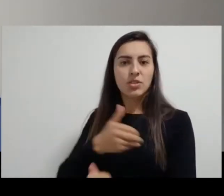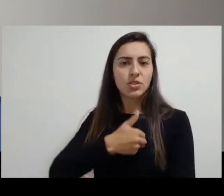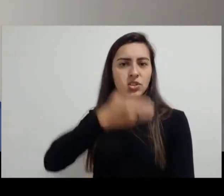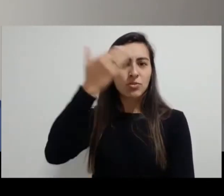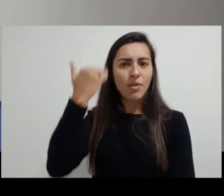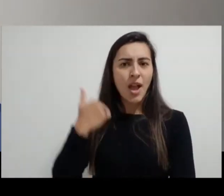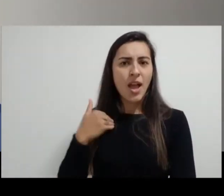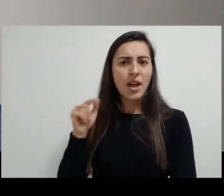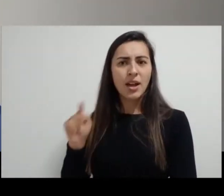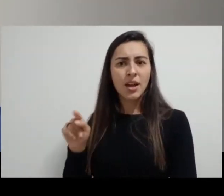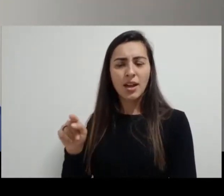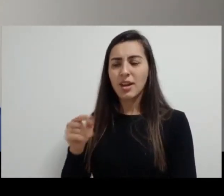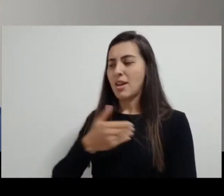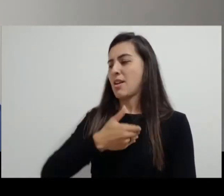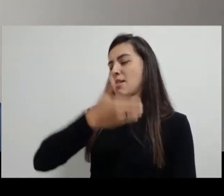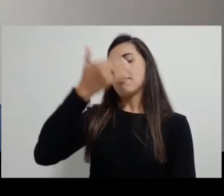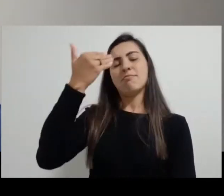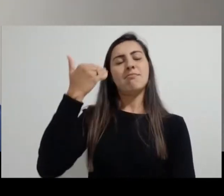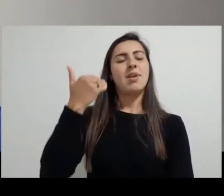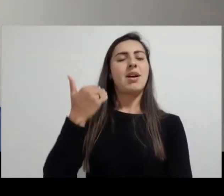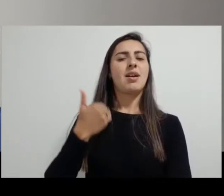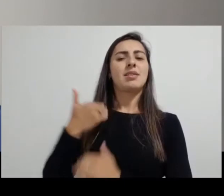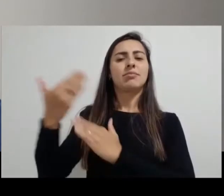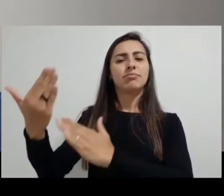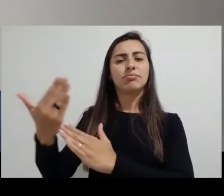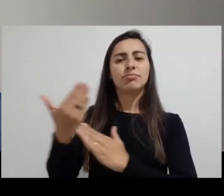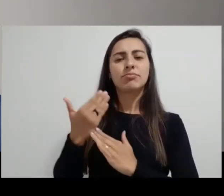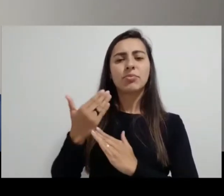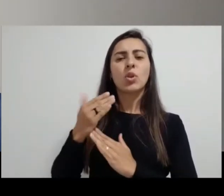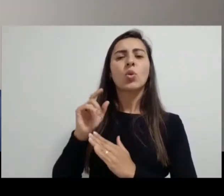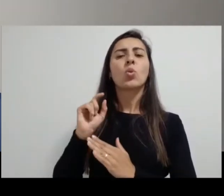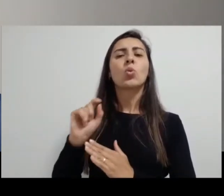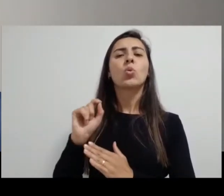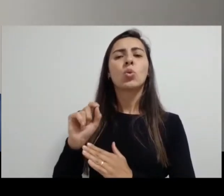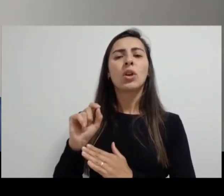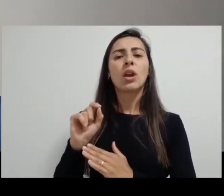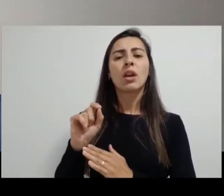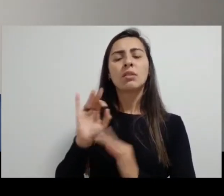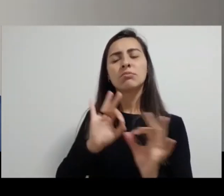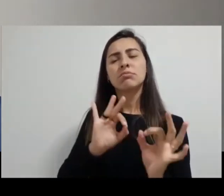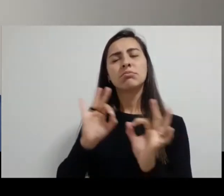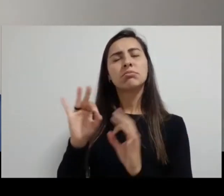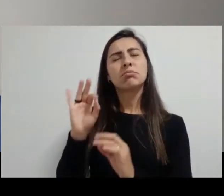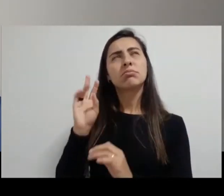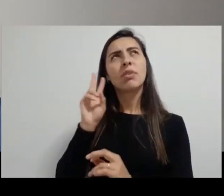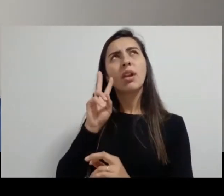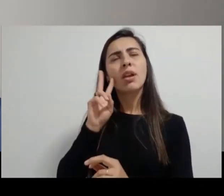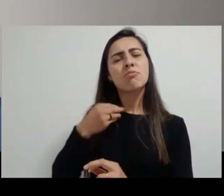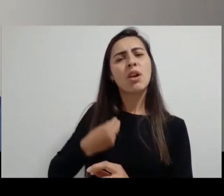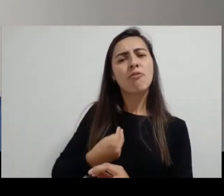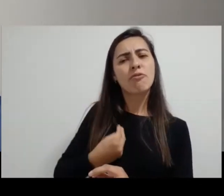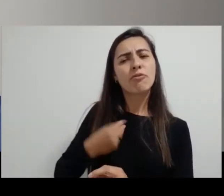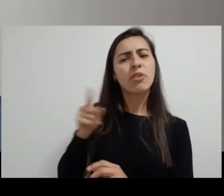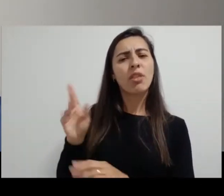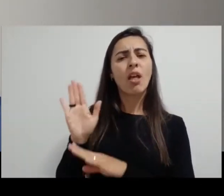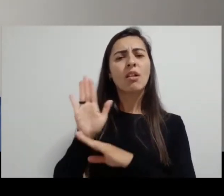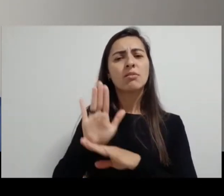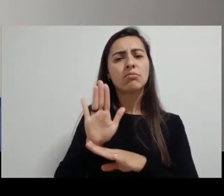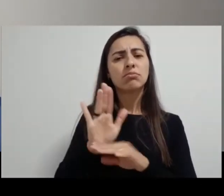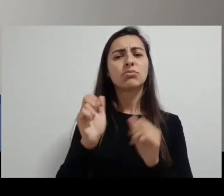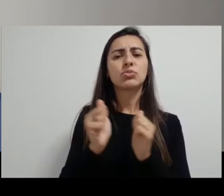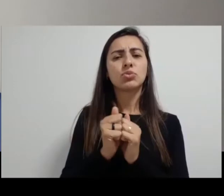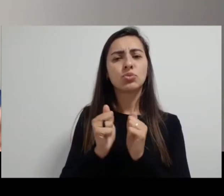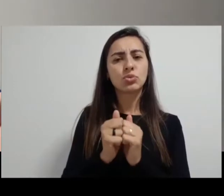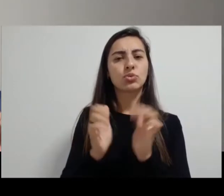vai lhe ajudar a compreender todos os momentos em que Maria, como mãe, esteve junto ao seu filho